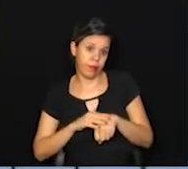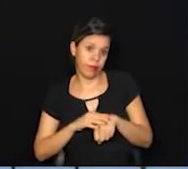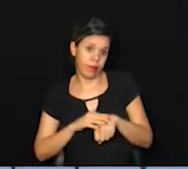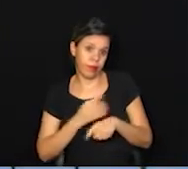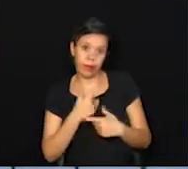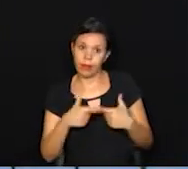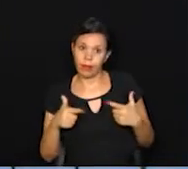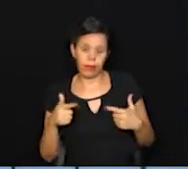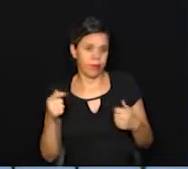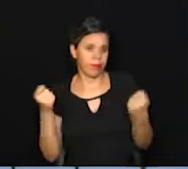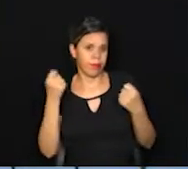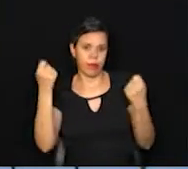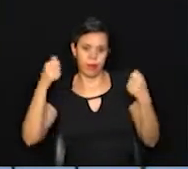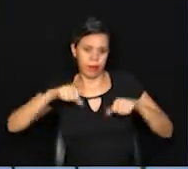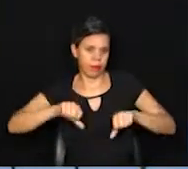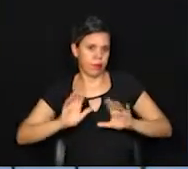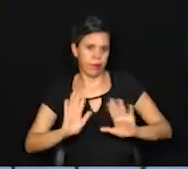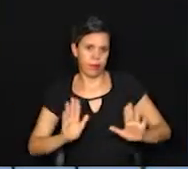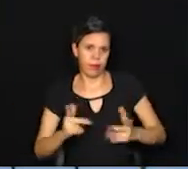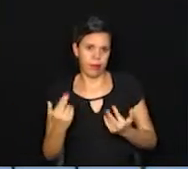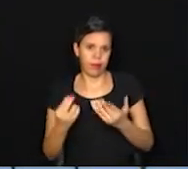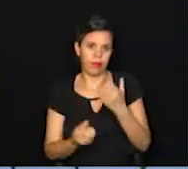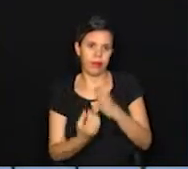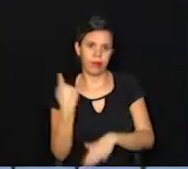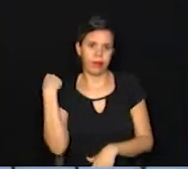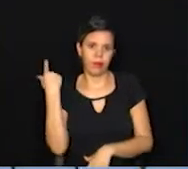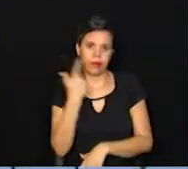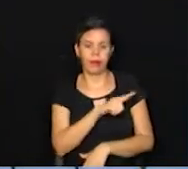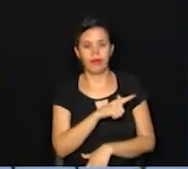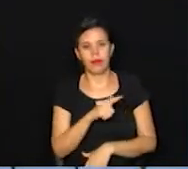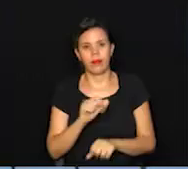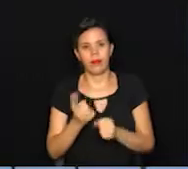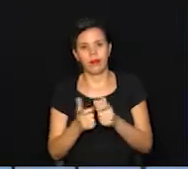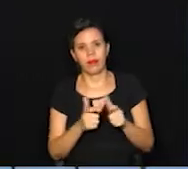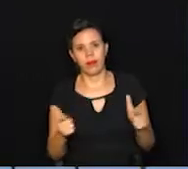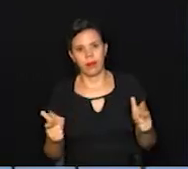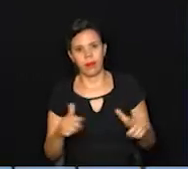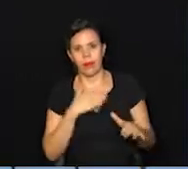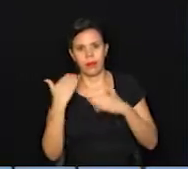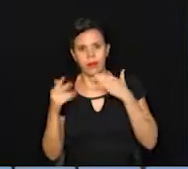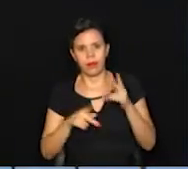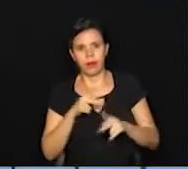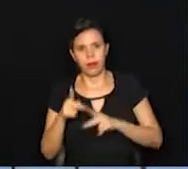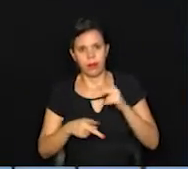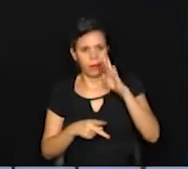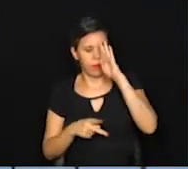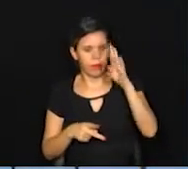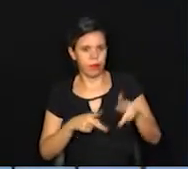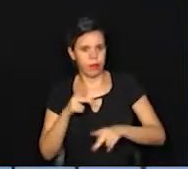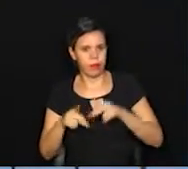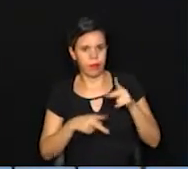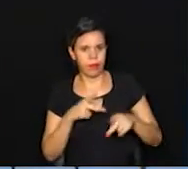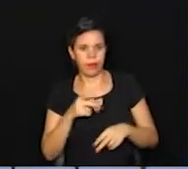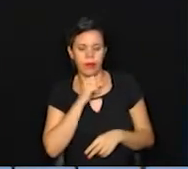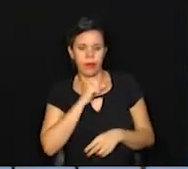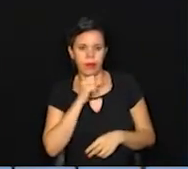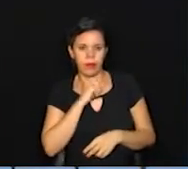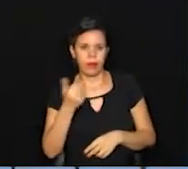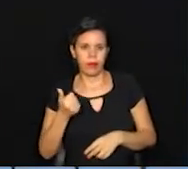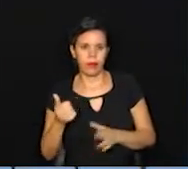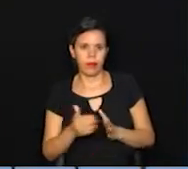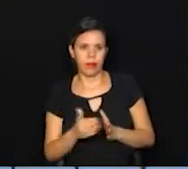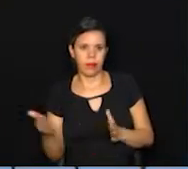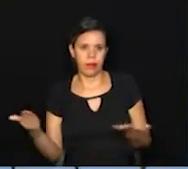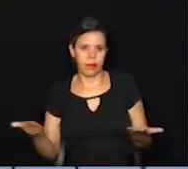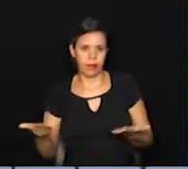não será tão agressiva como aconteceu com alto índice aí de óbito das pessoas, principalmente dos idosos naquela primeira